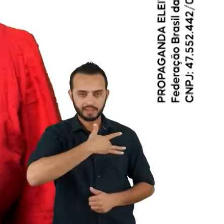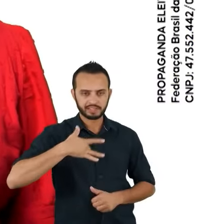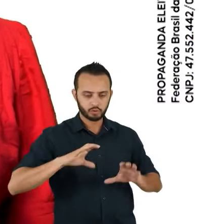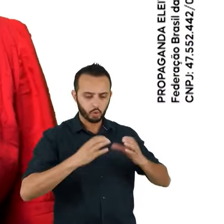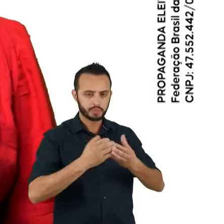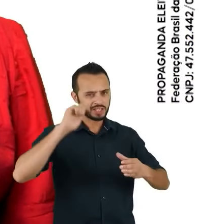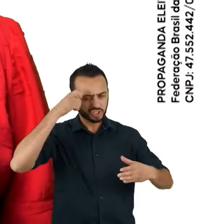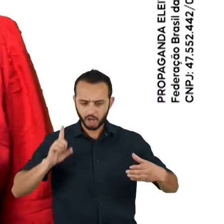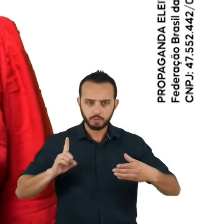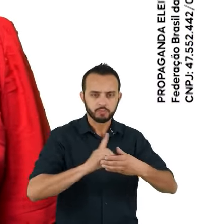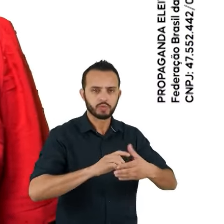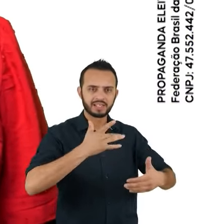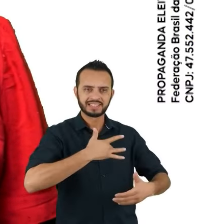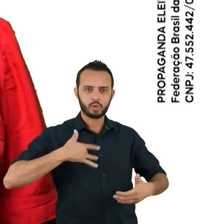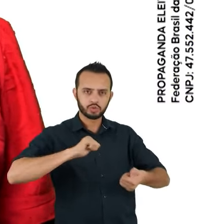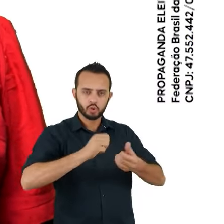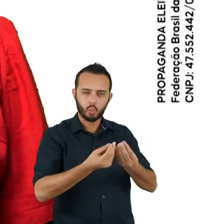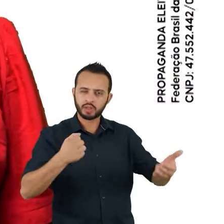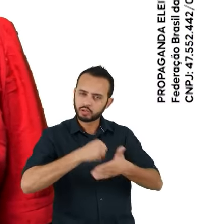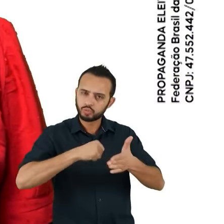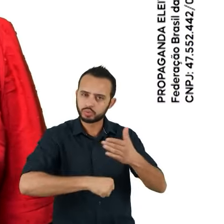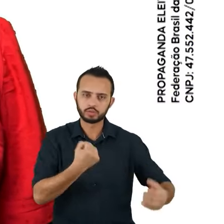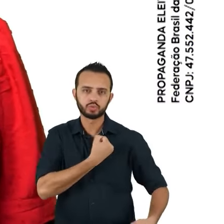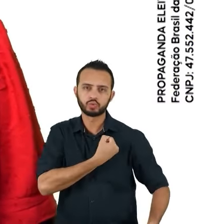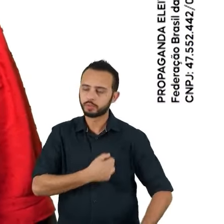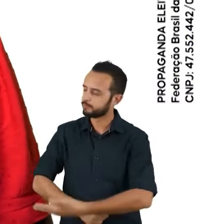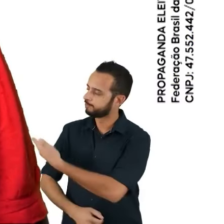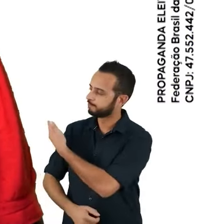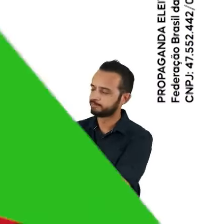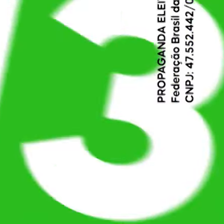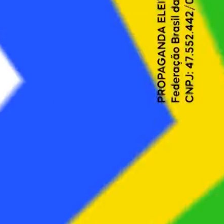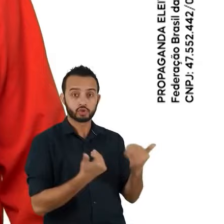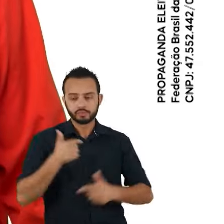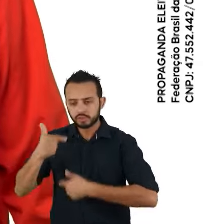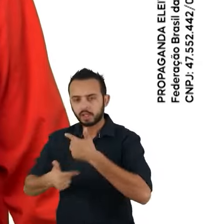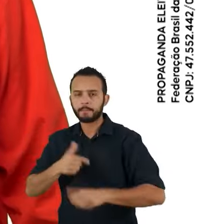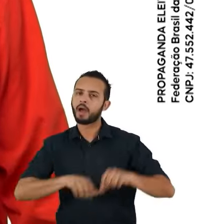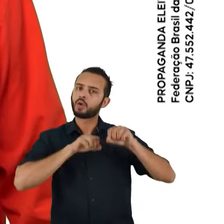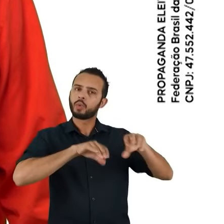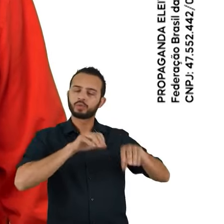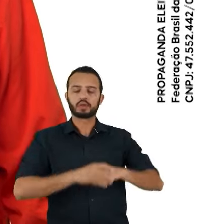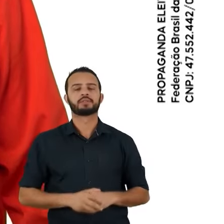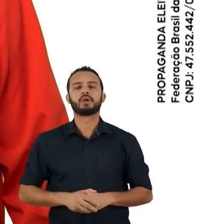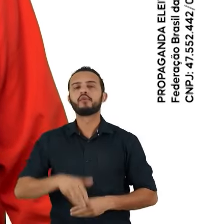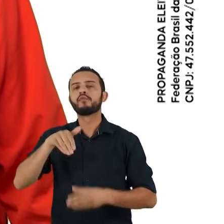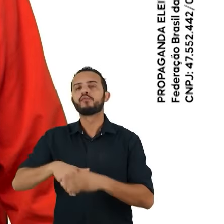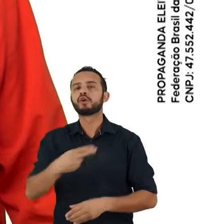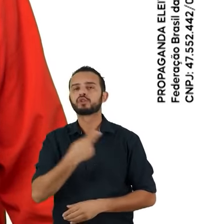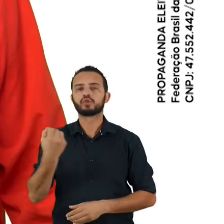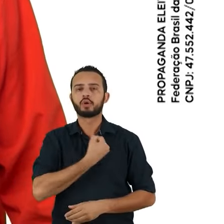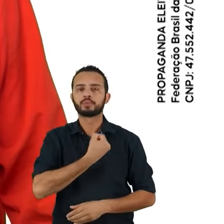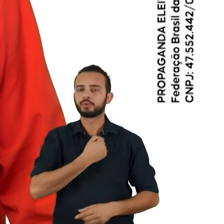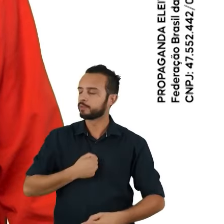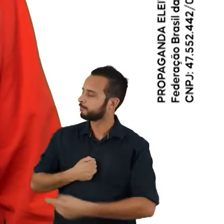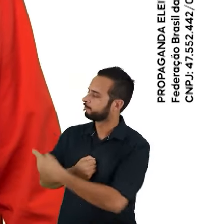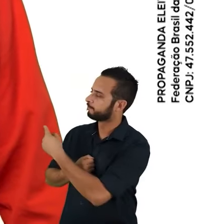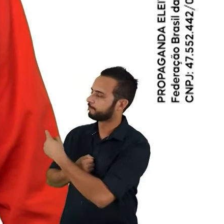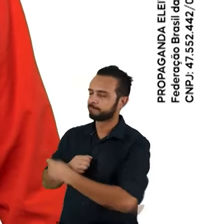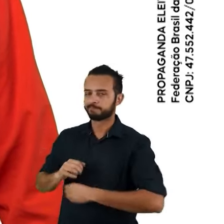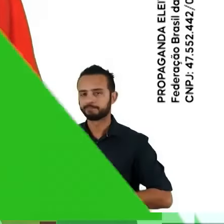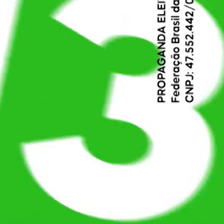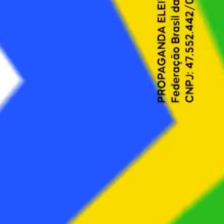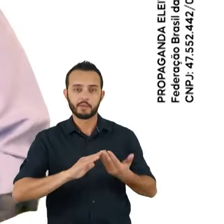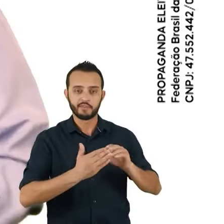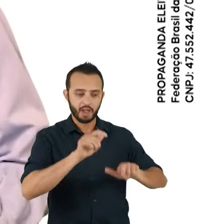Ângela da Saúde, quilombola na luta por uma saúde de qualidade, 13999. Pela juventude, emprego e educação. Vote Fabio Júnior,